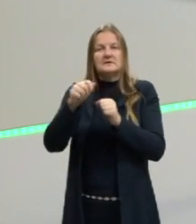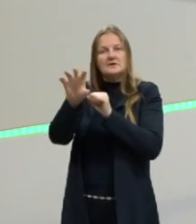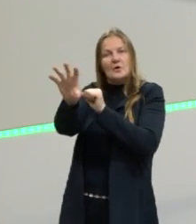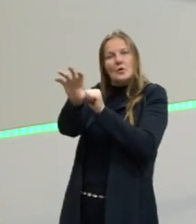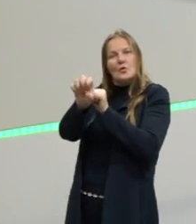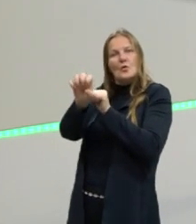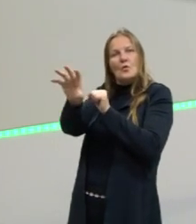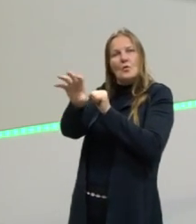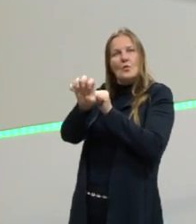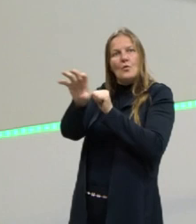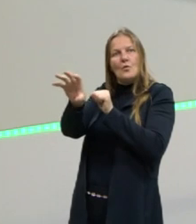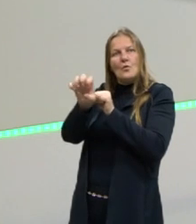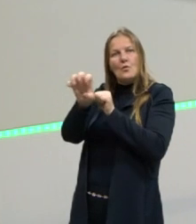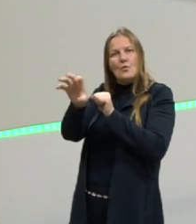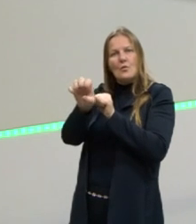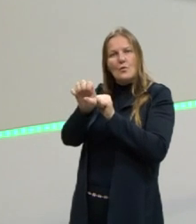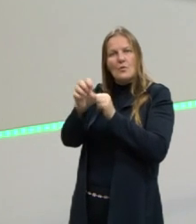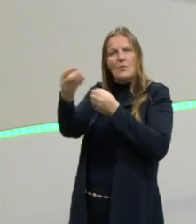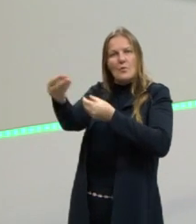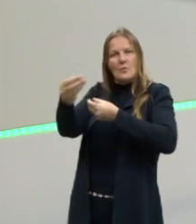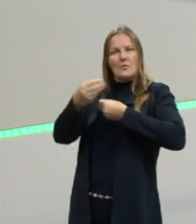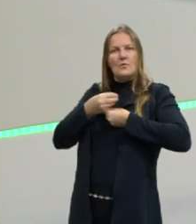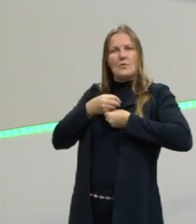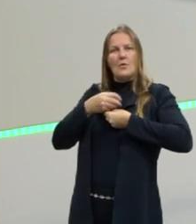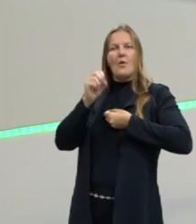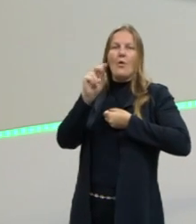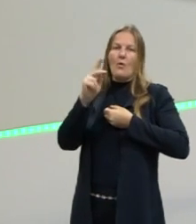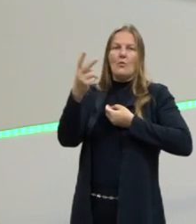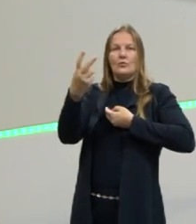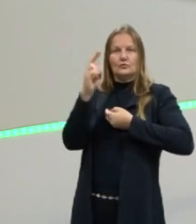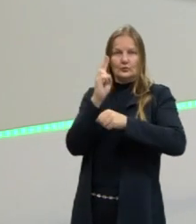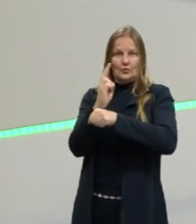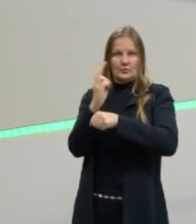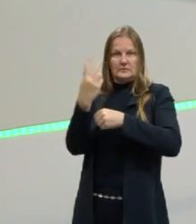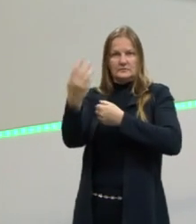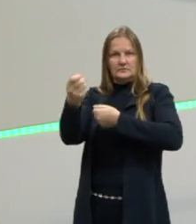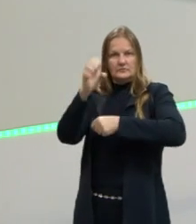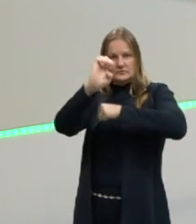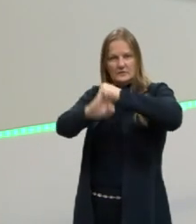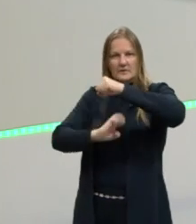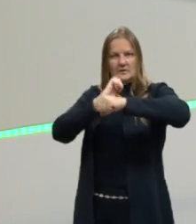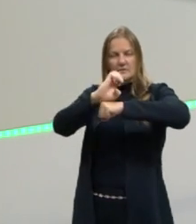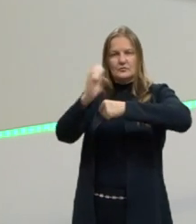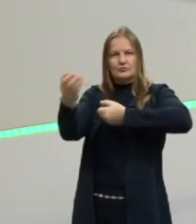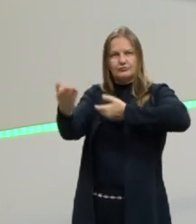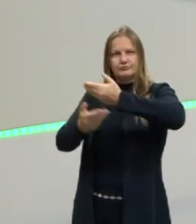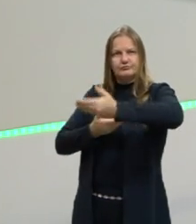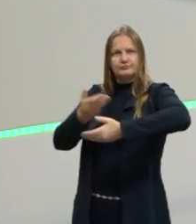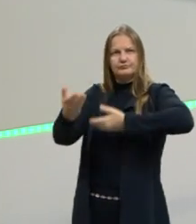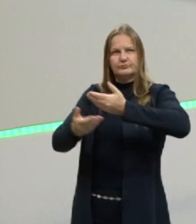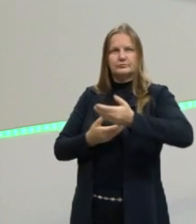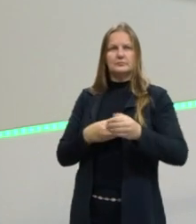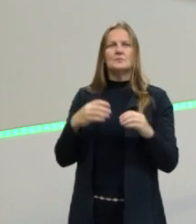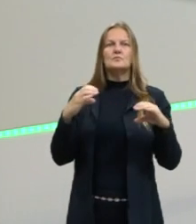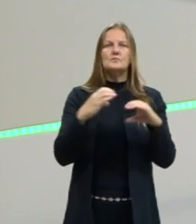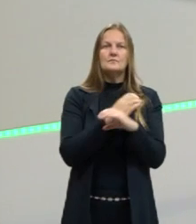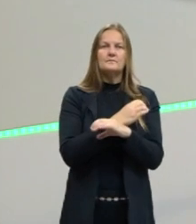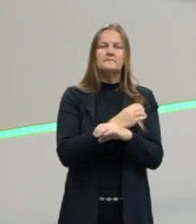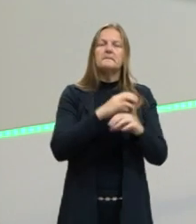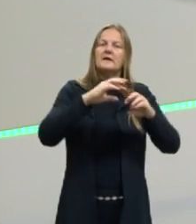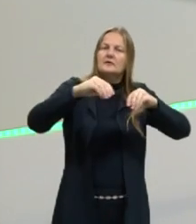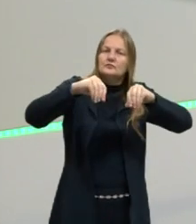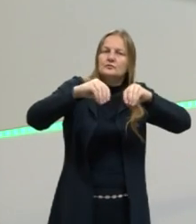de algum modo, ganhar, compartilhar 2 elétrons com alguém. E aí sim, eu consigo formar N